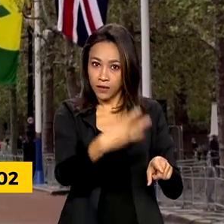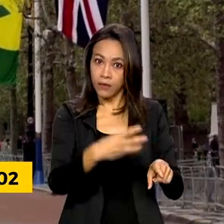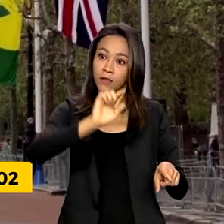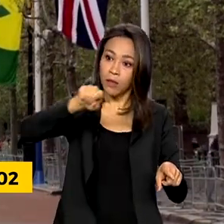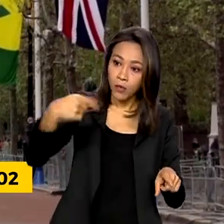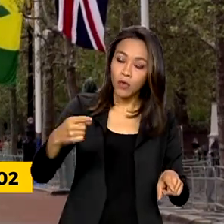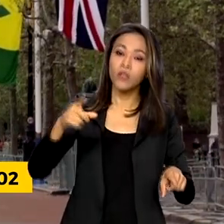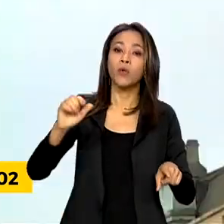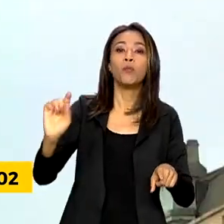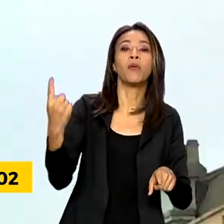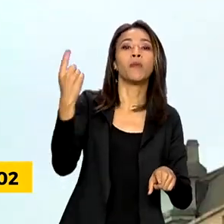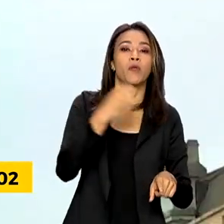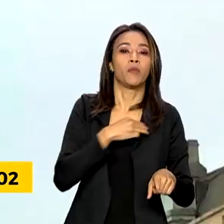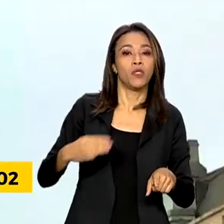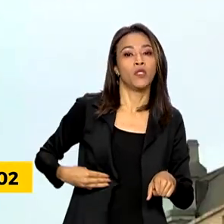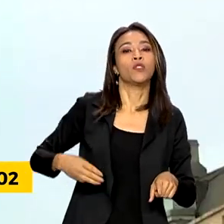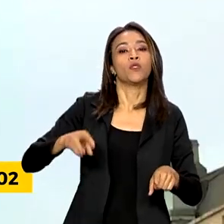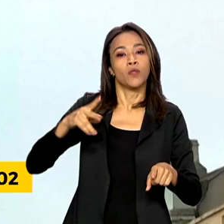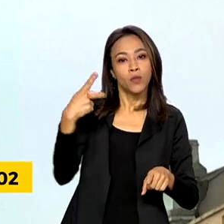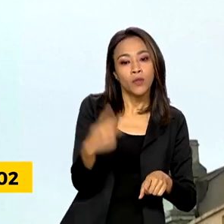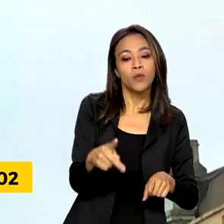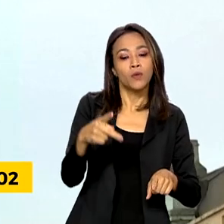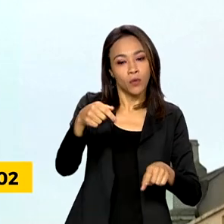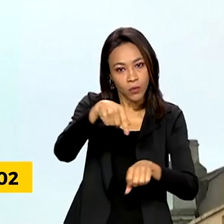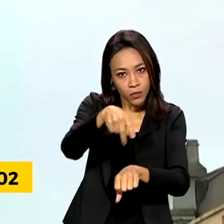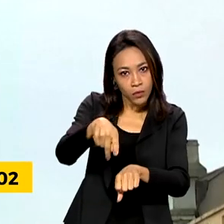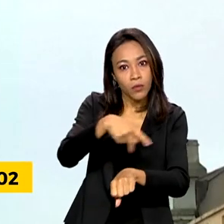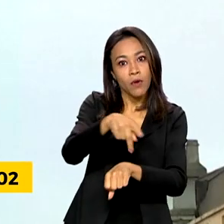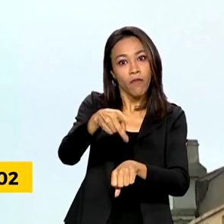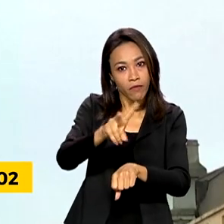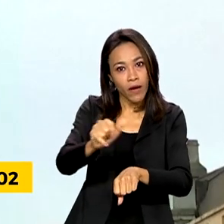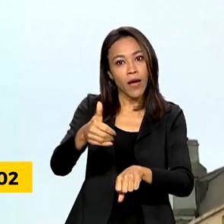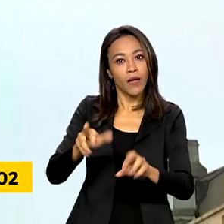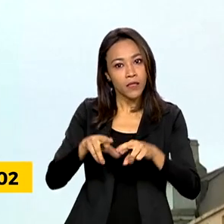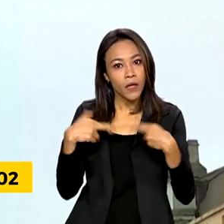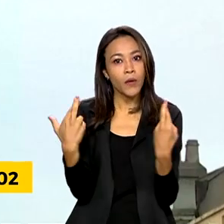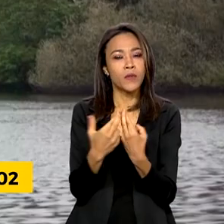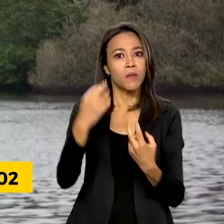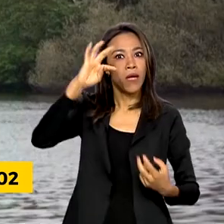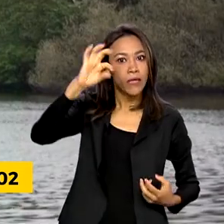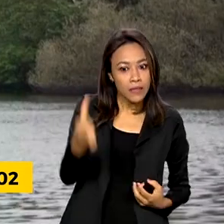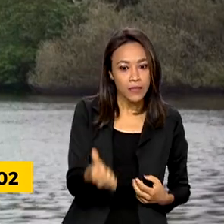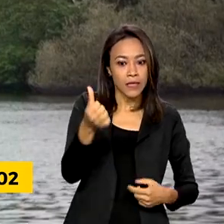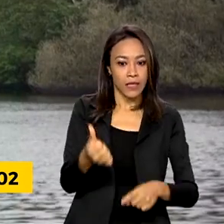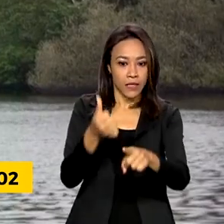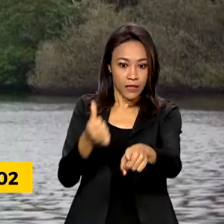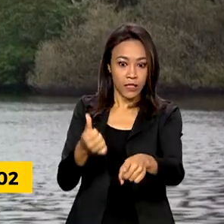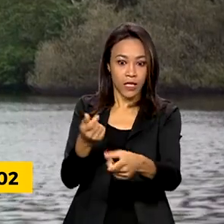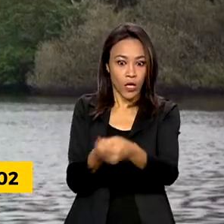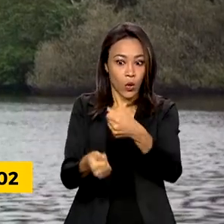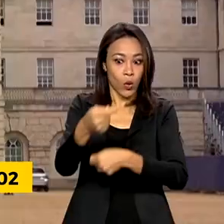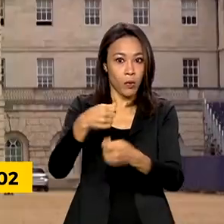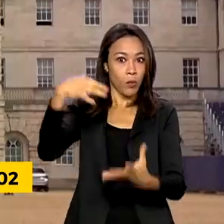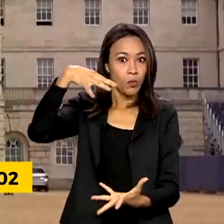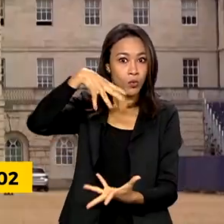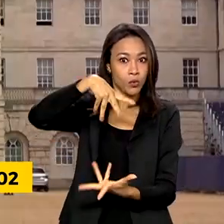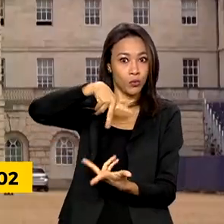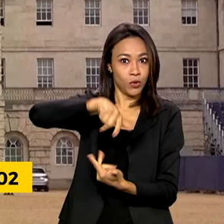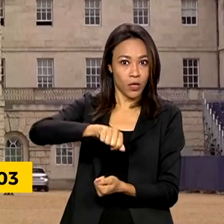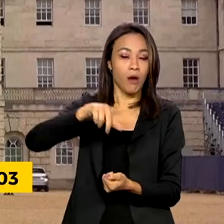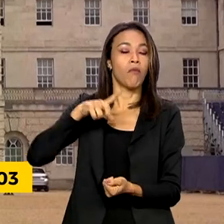ainda nesta sexta-feira. O Reino Unido é a sexta maior economia mundial, mas tem um comércio bilateral